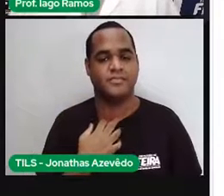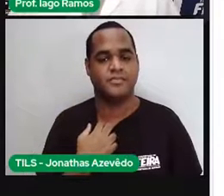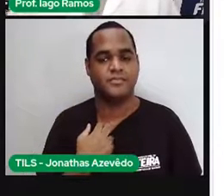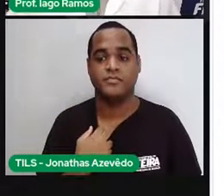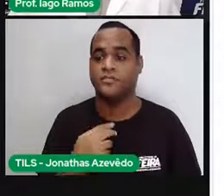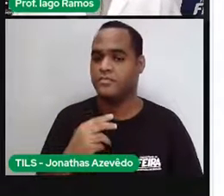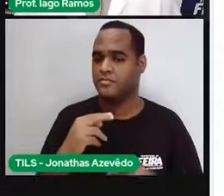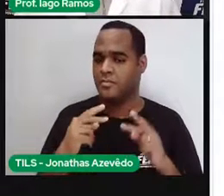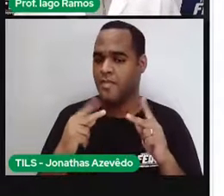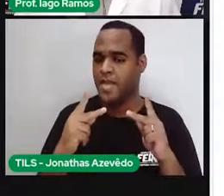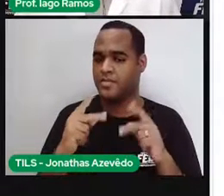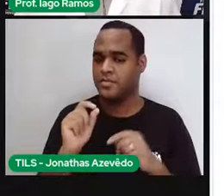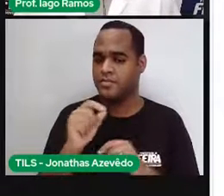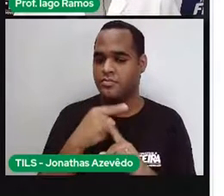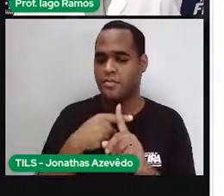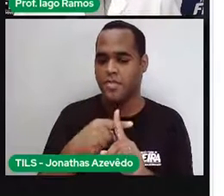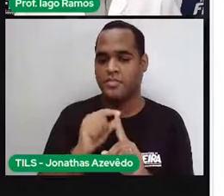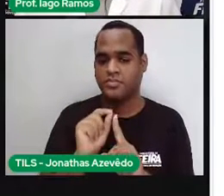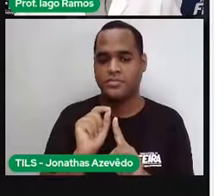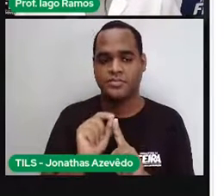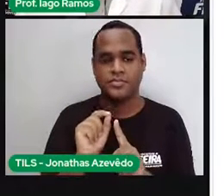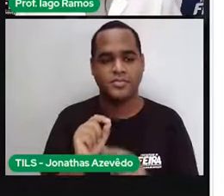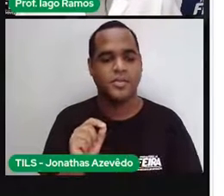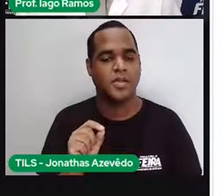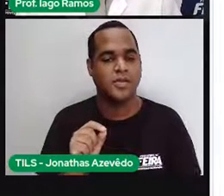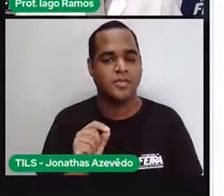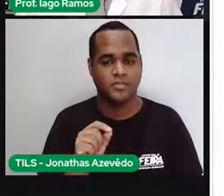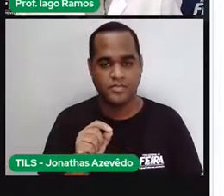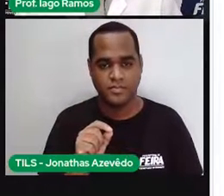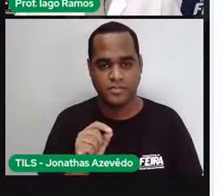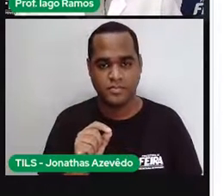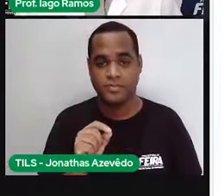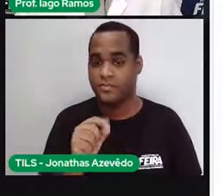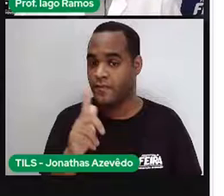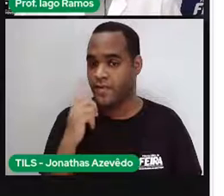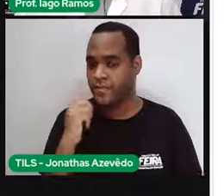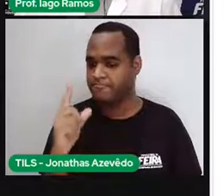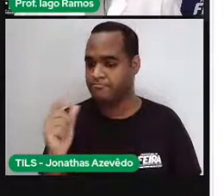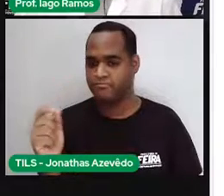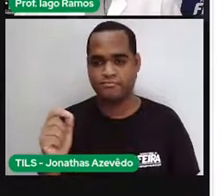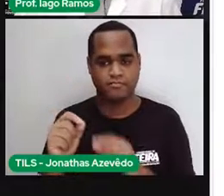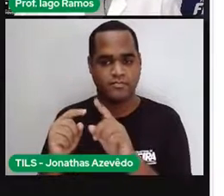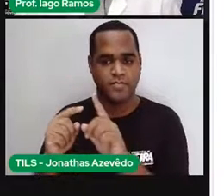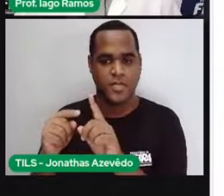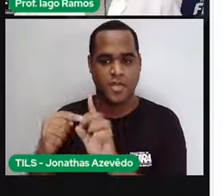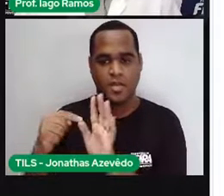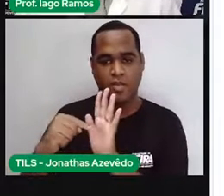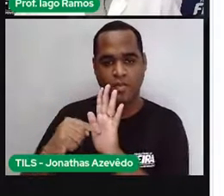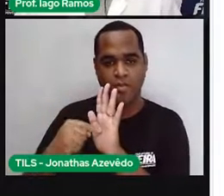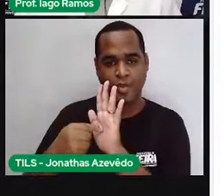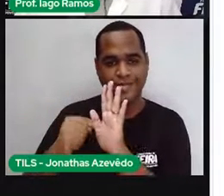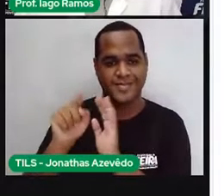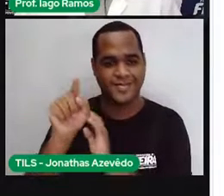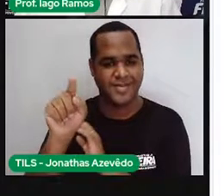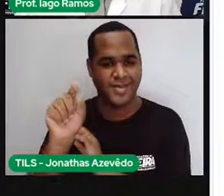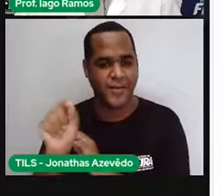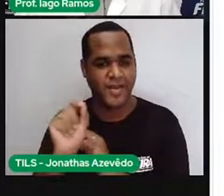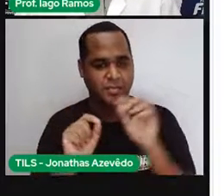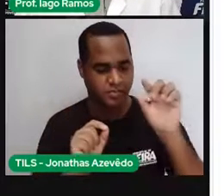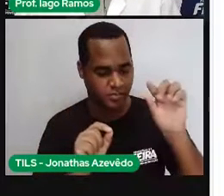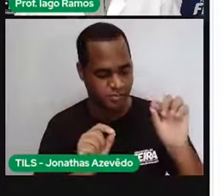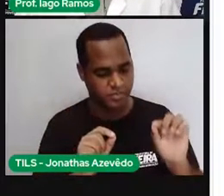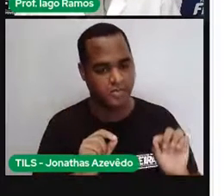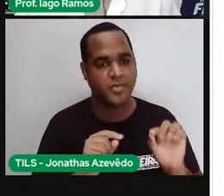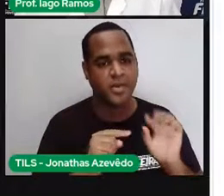Mas, agora você vai sair dessa ponta e vai até essa ponta.